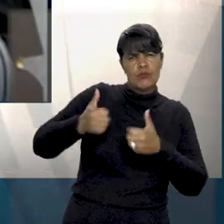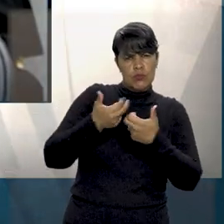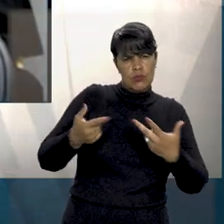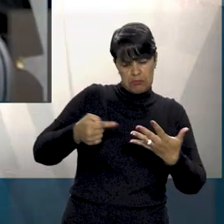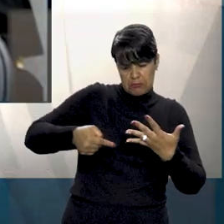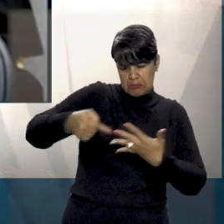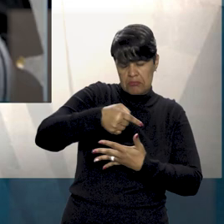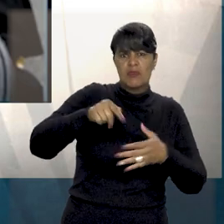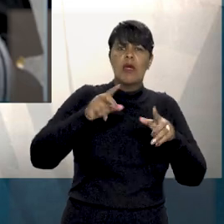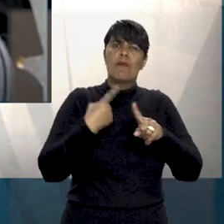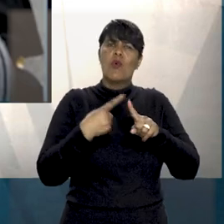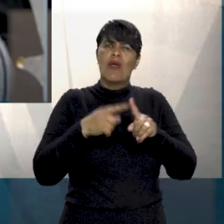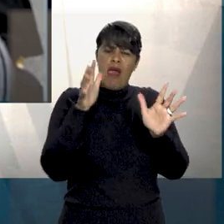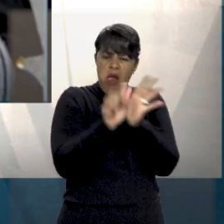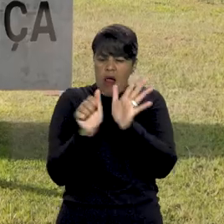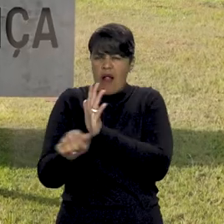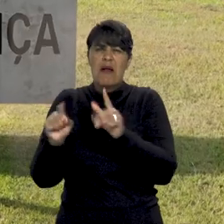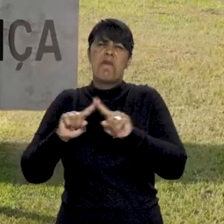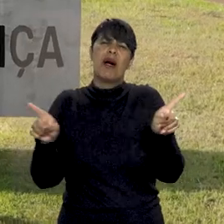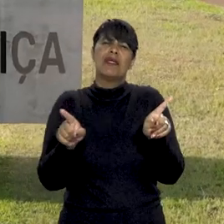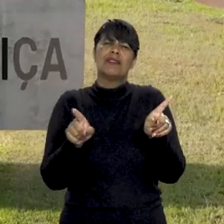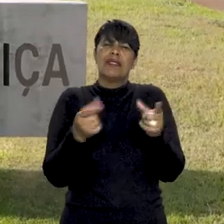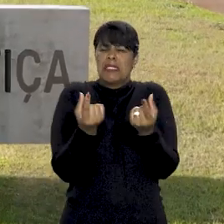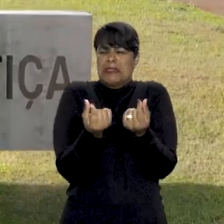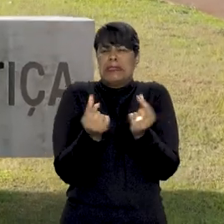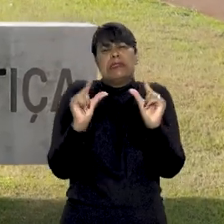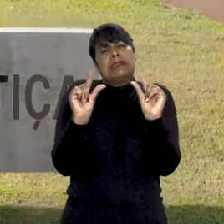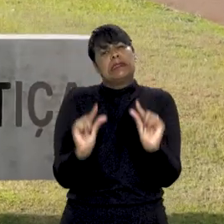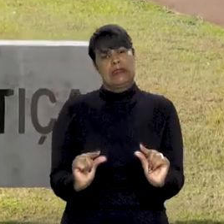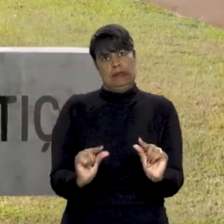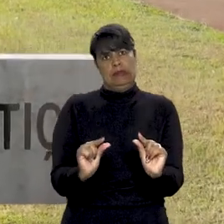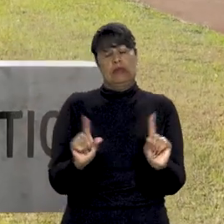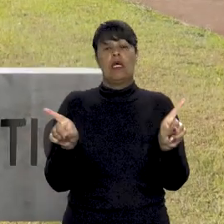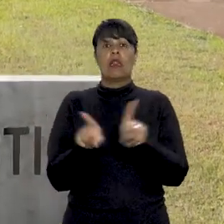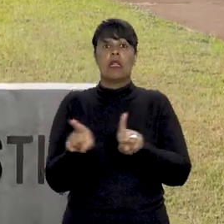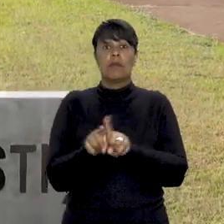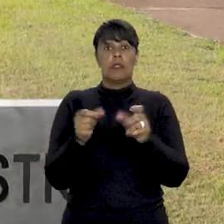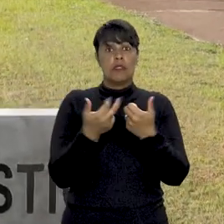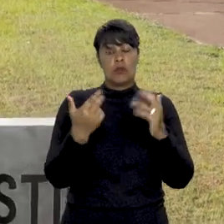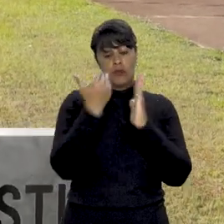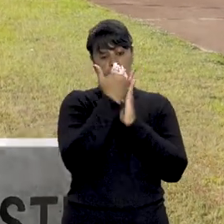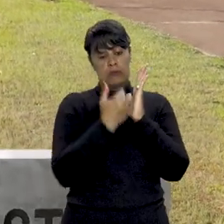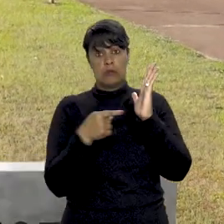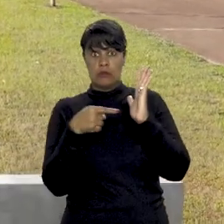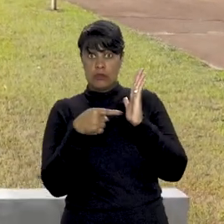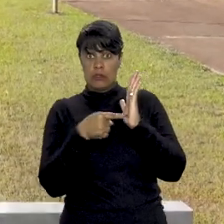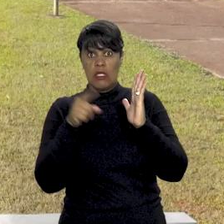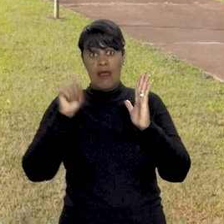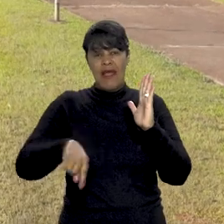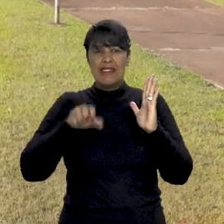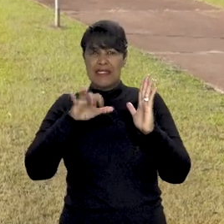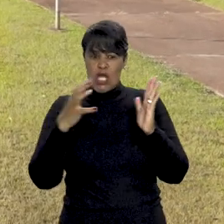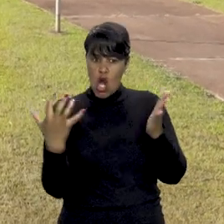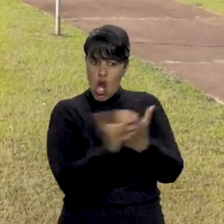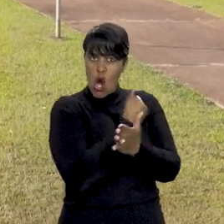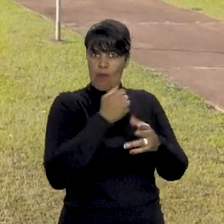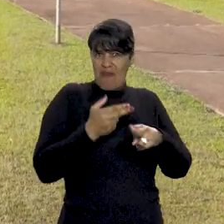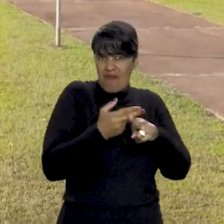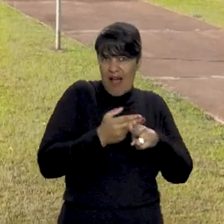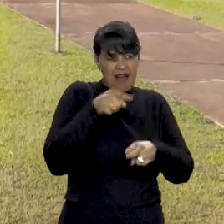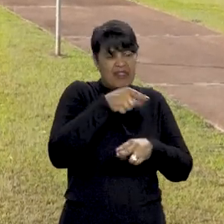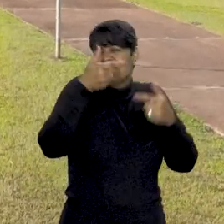baixo valor dos bens subtraídos e o precedente da Corte, segundo o qual o furto de faca por si só não demonstra maior